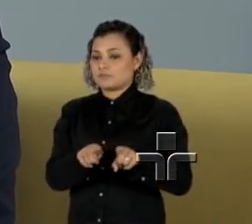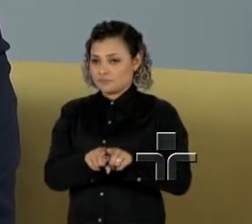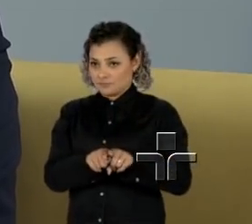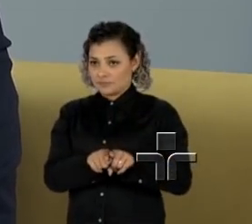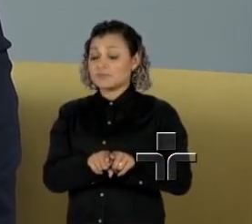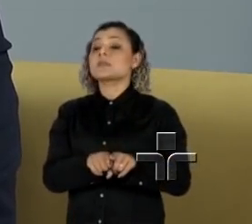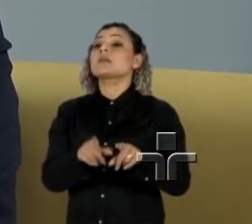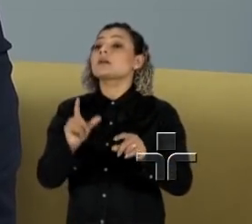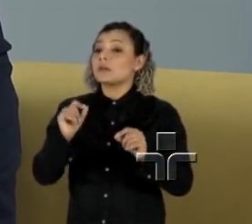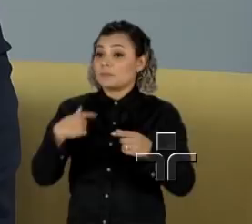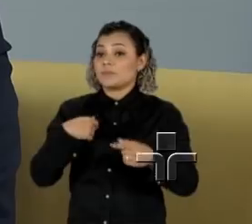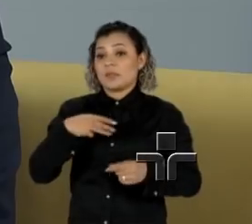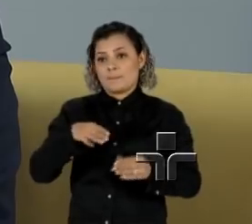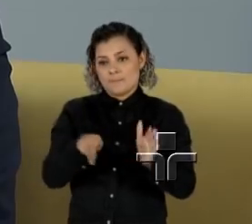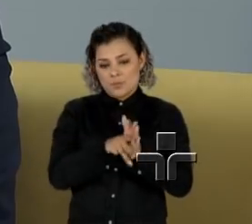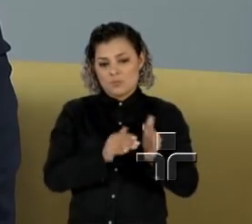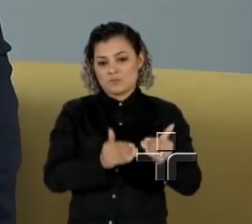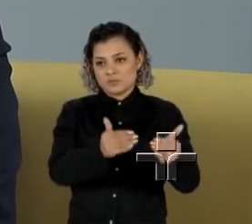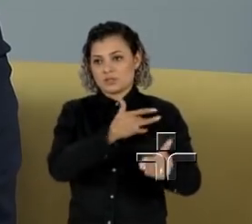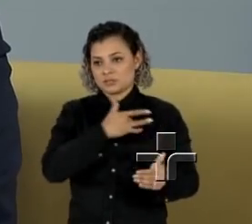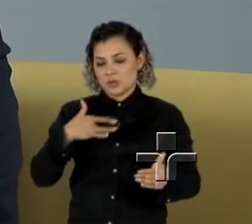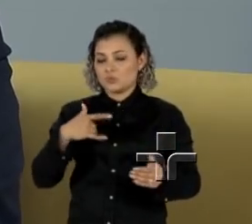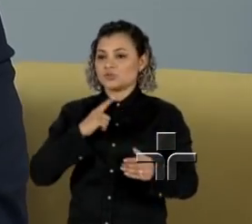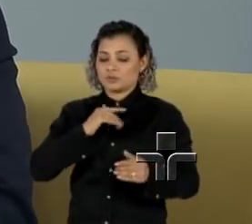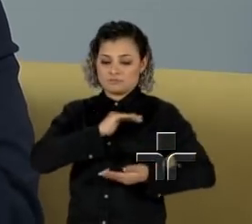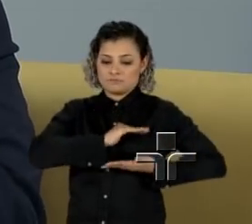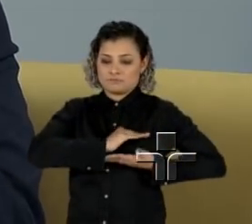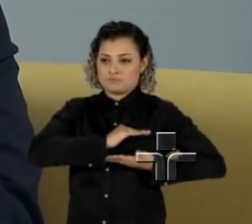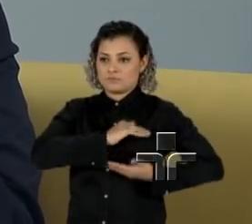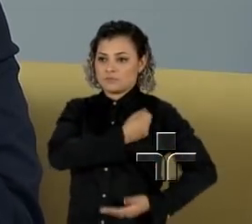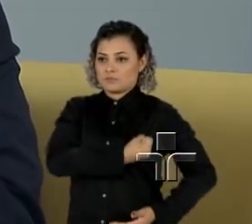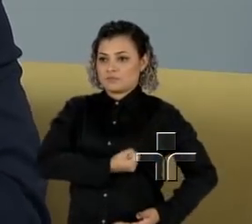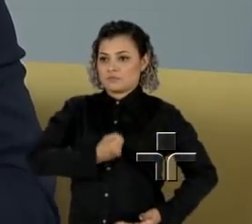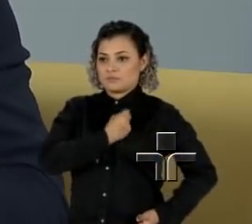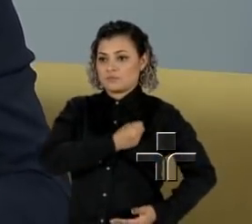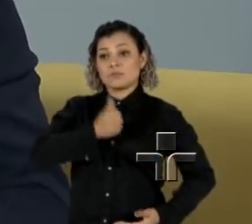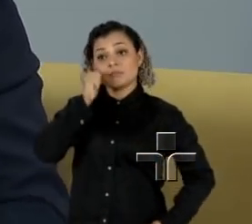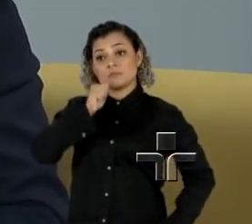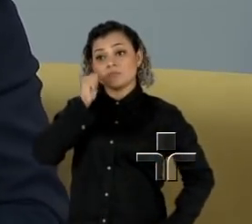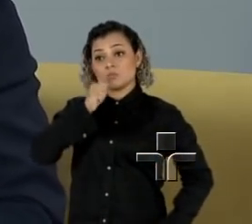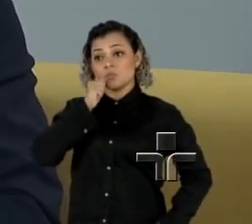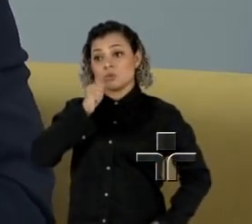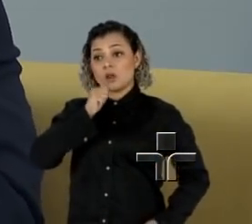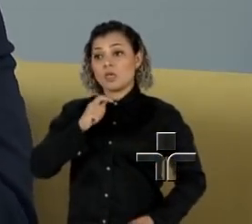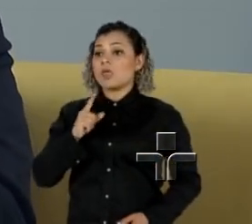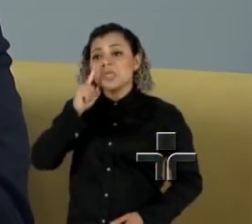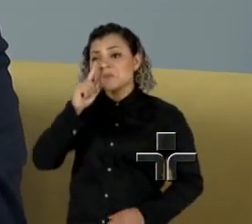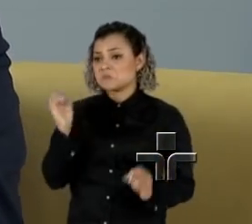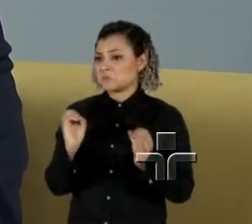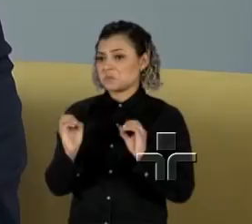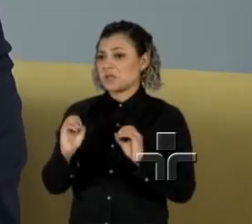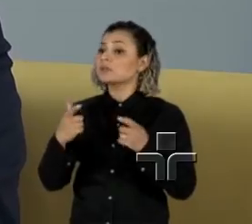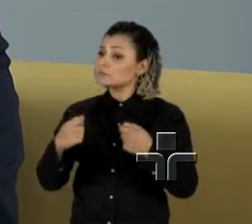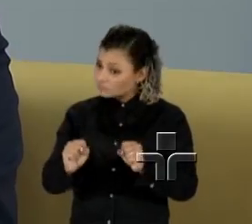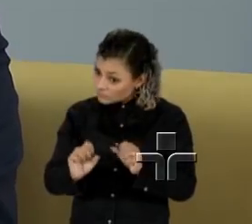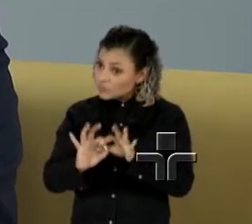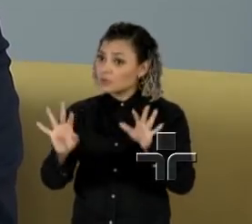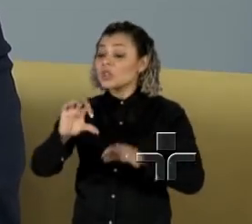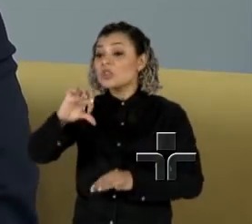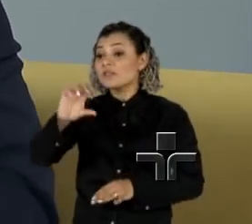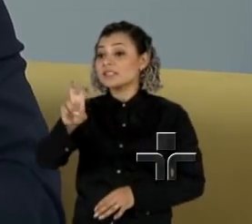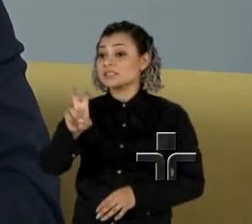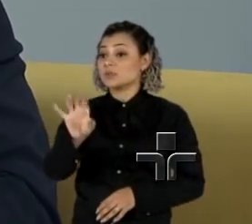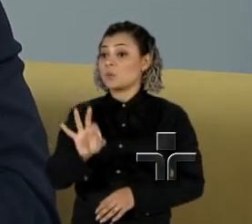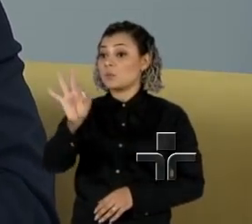Ministério da Saúde, então, a mamografia deve ser iniciada nas mulheres de baixo risco. É importante dizer que 95